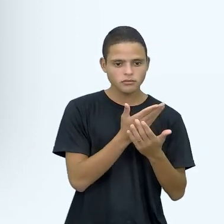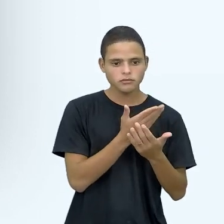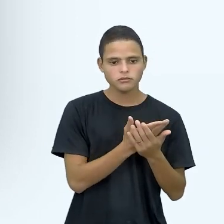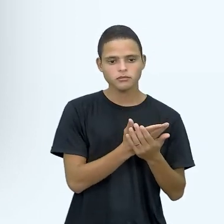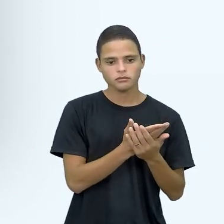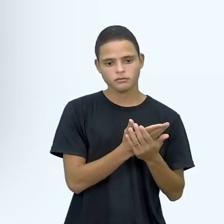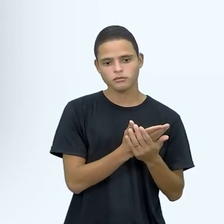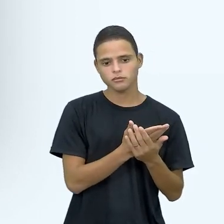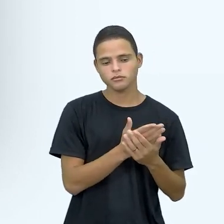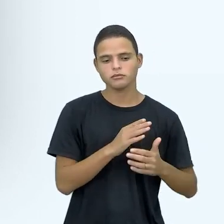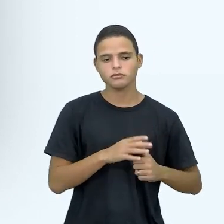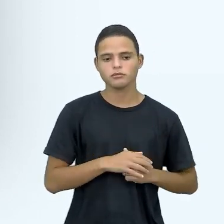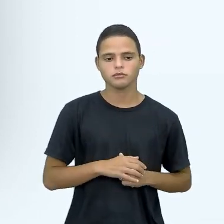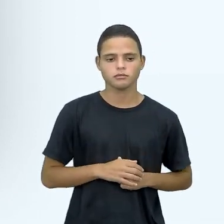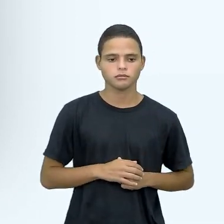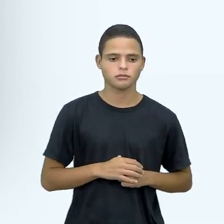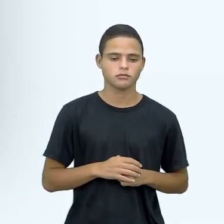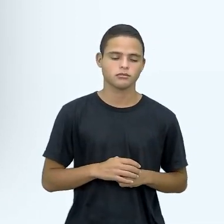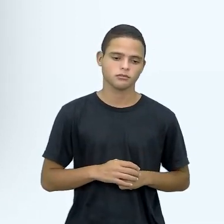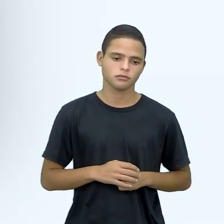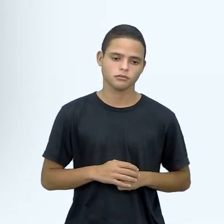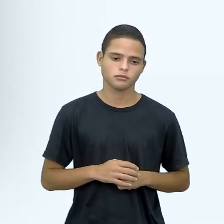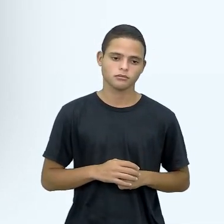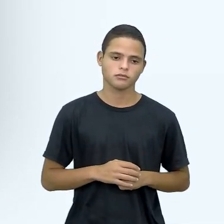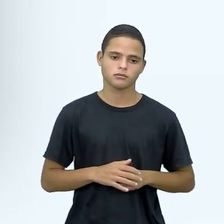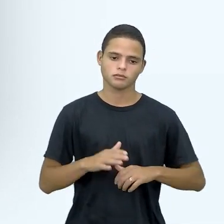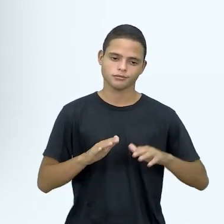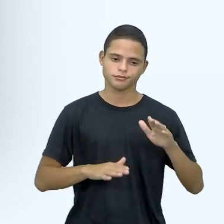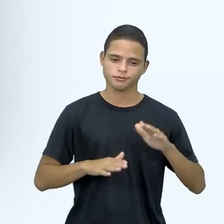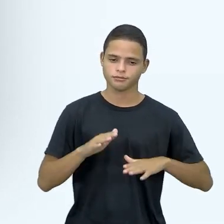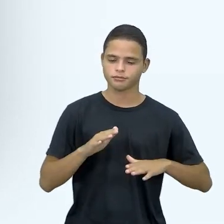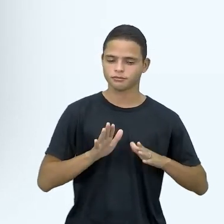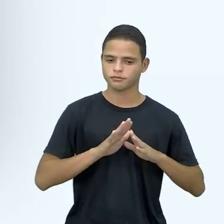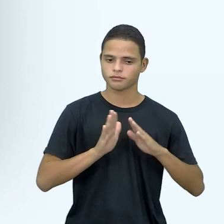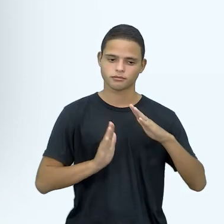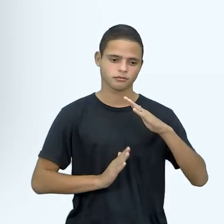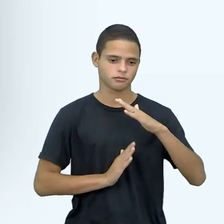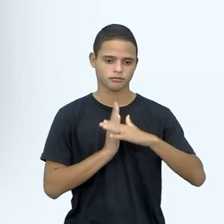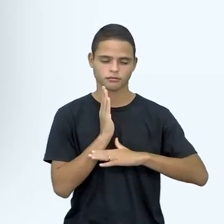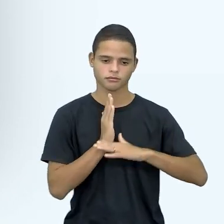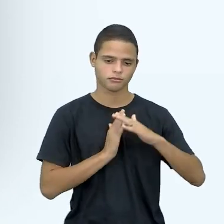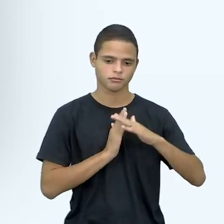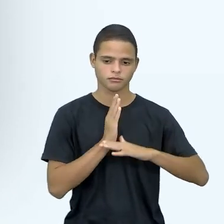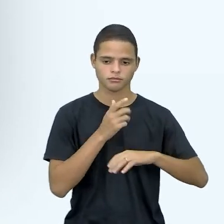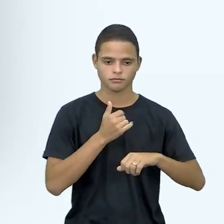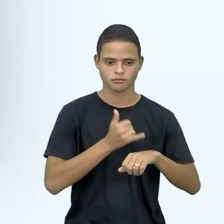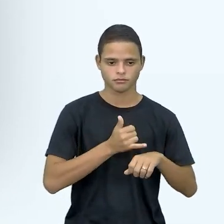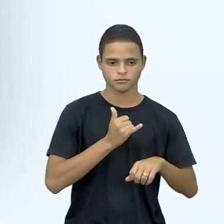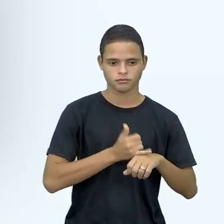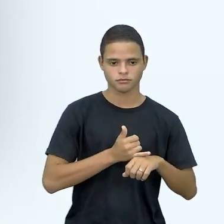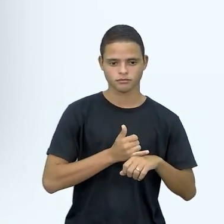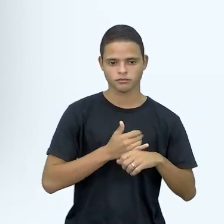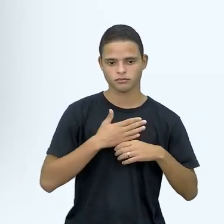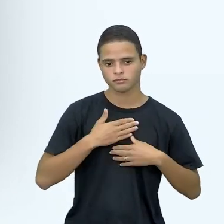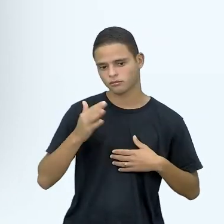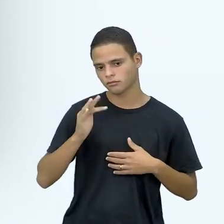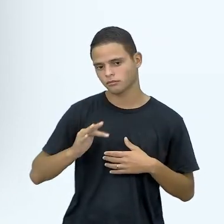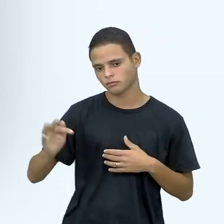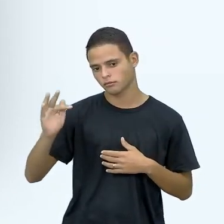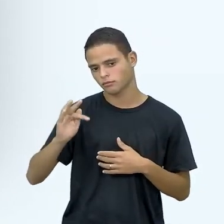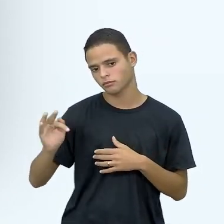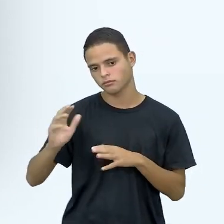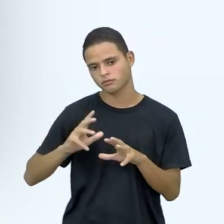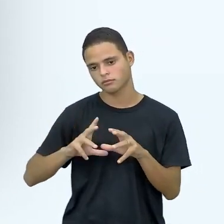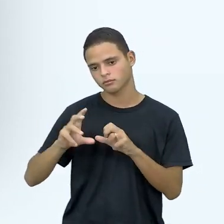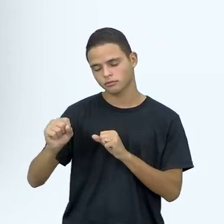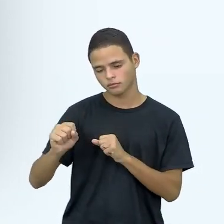não da anemia, necessariamente, sino de sobrecarga de ferro no laboratório do professor Breno da Universidade de São Paulo, onde eu fiz o doutorado,